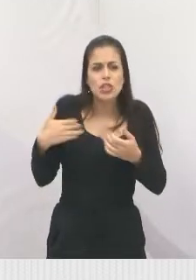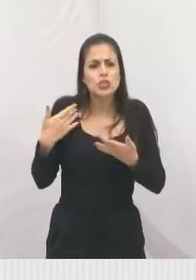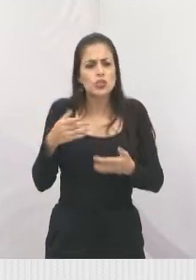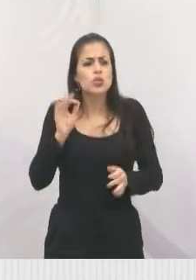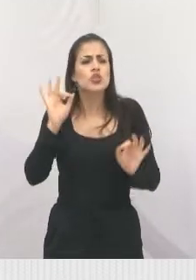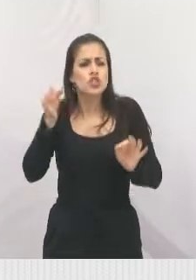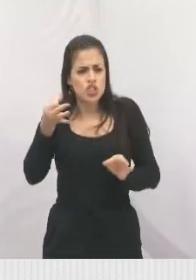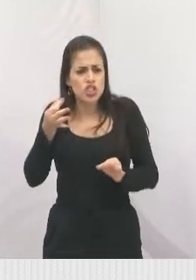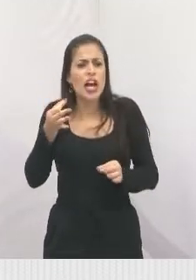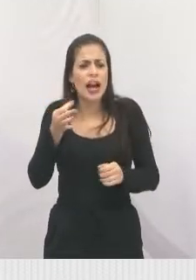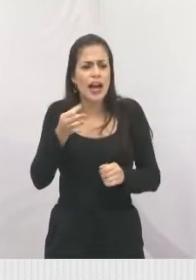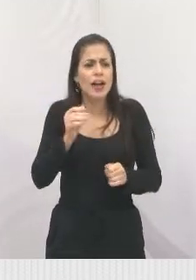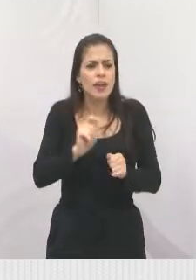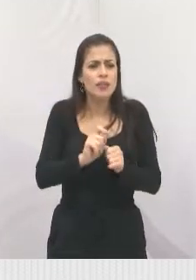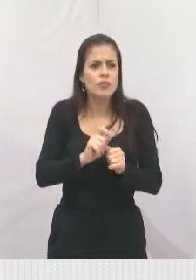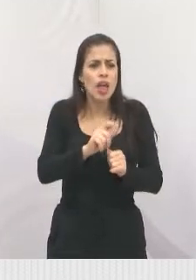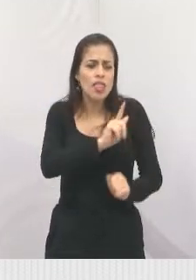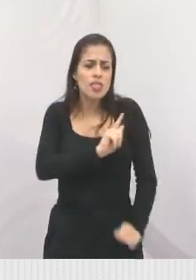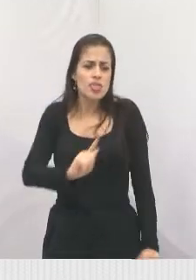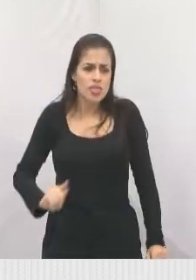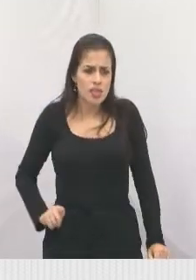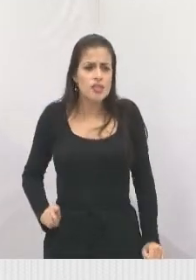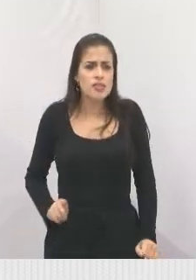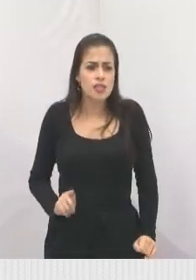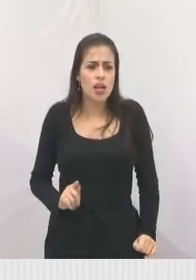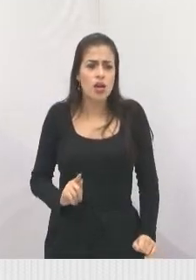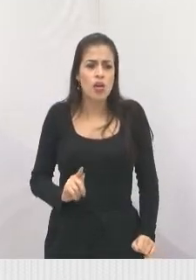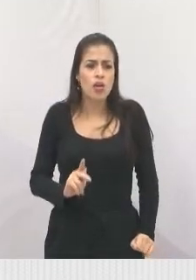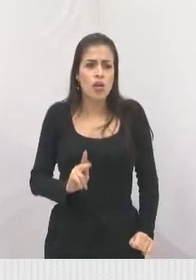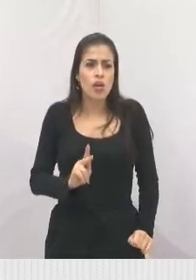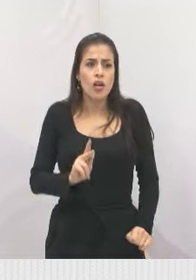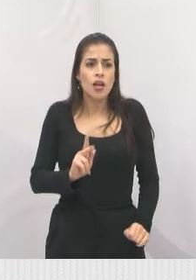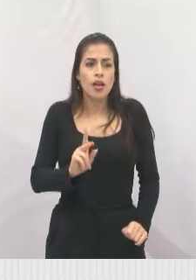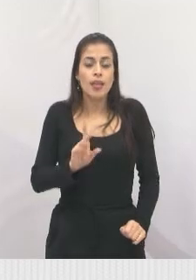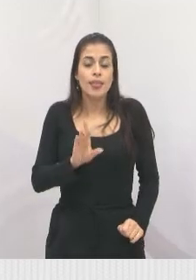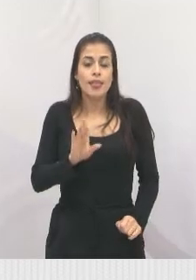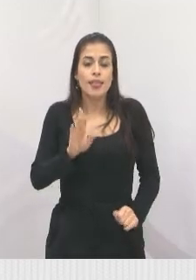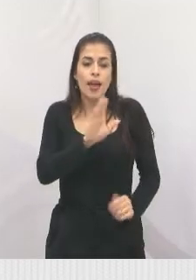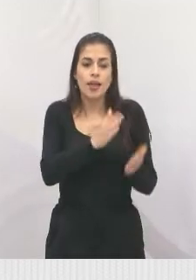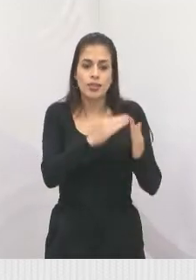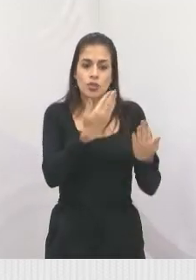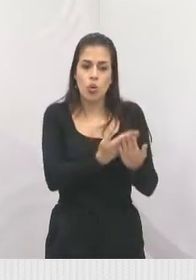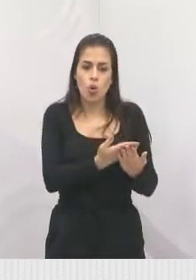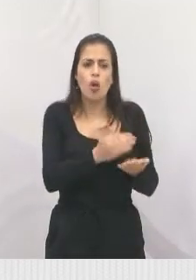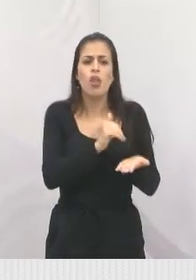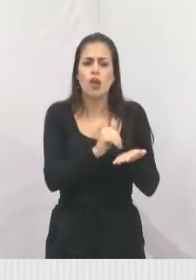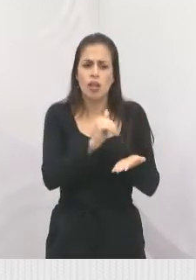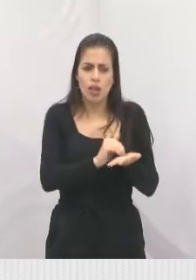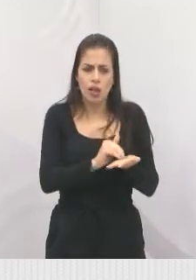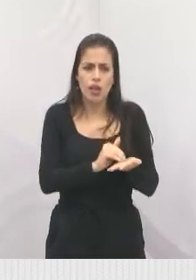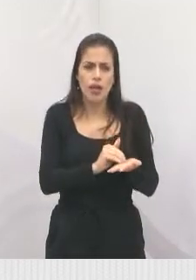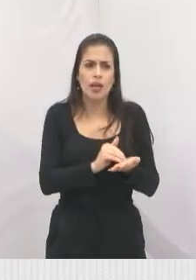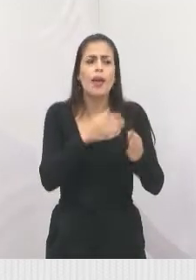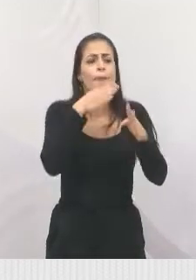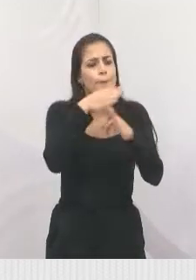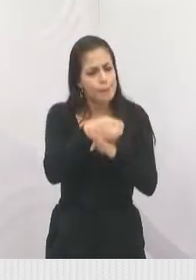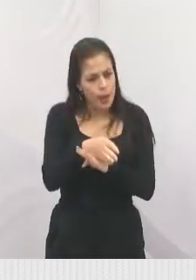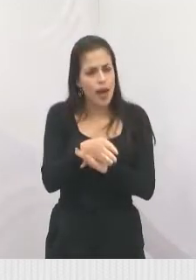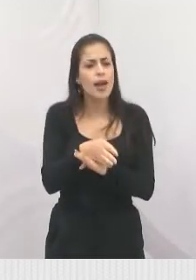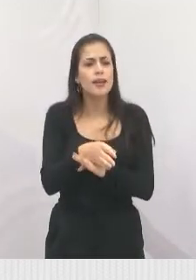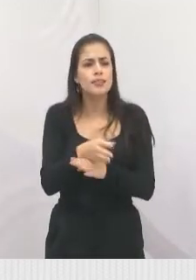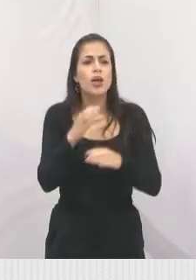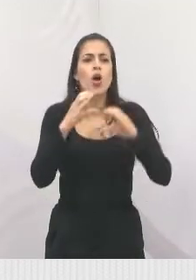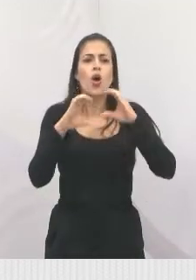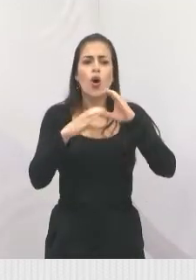atuando na gestão das escolas ou na secretaria, passem nesse concurso, sejam bem